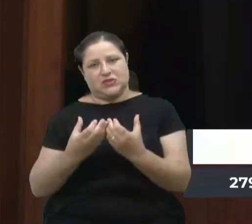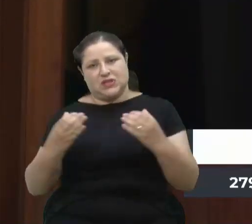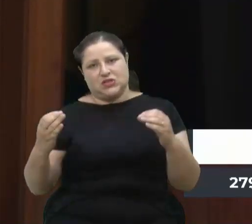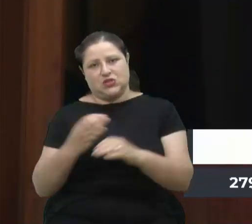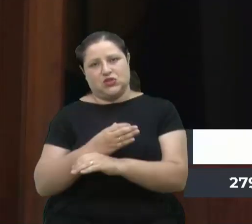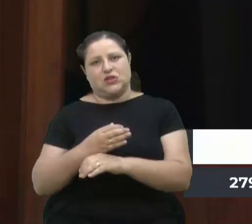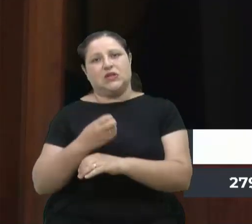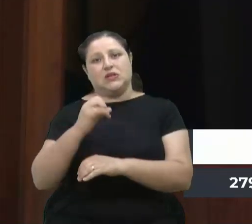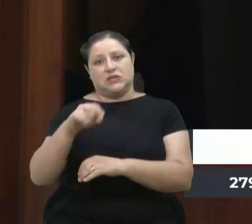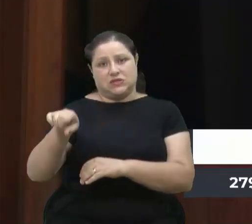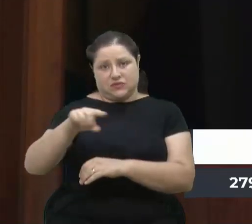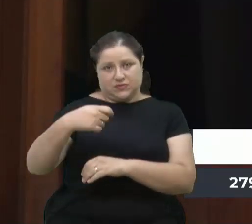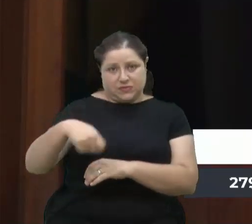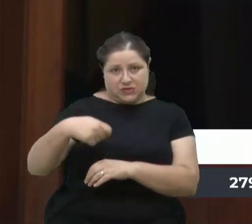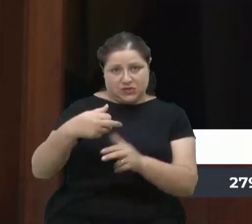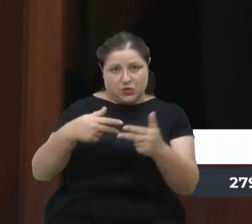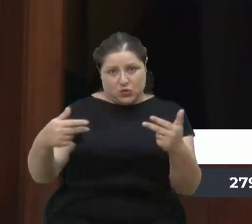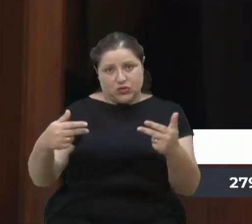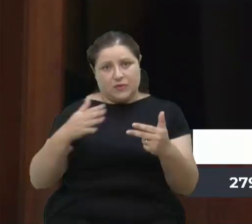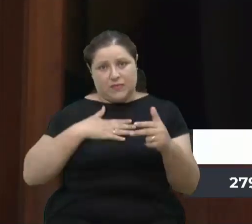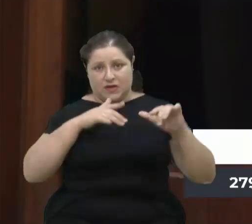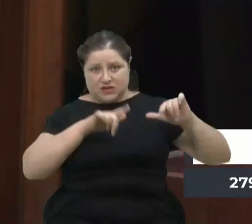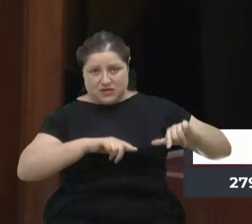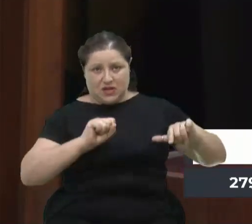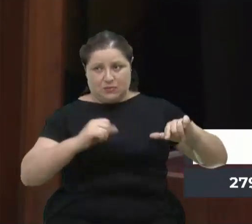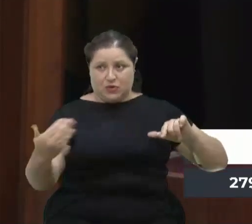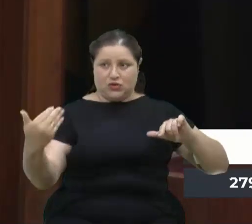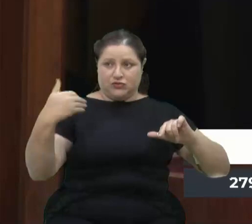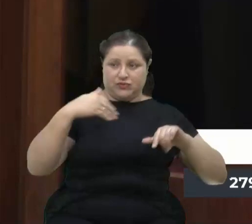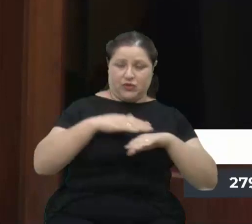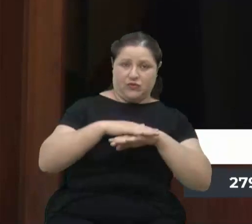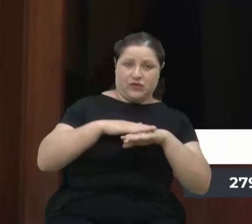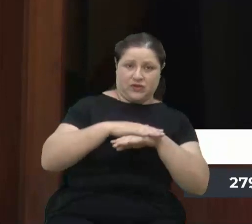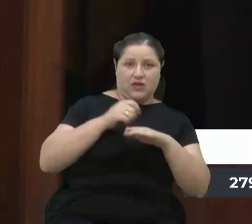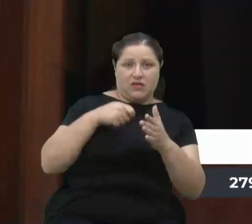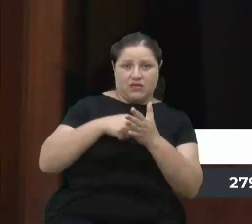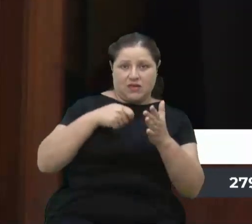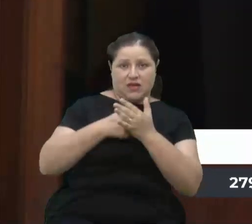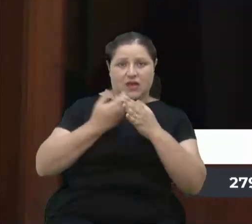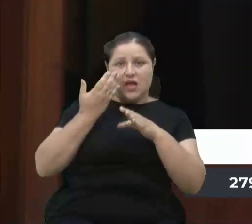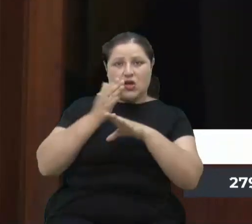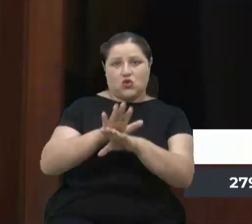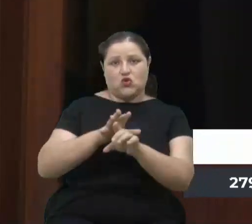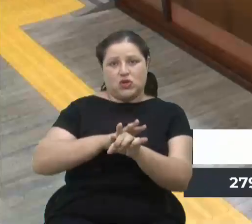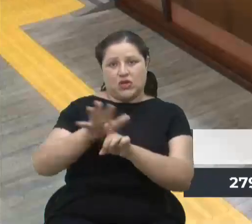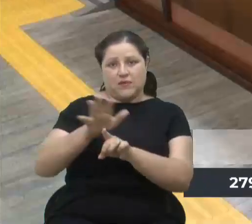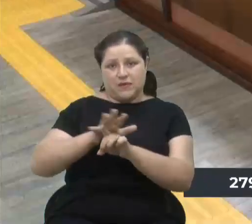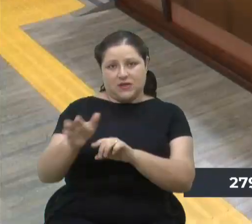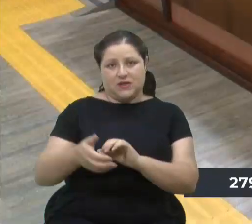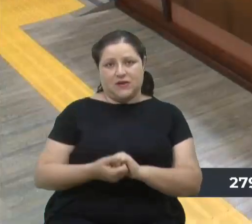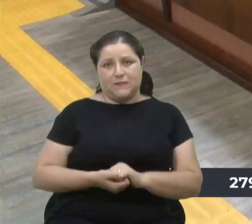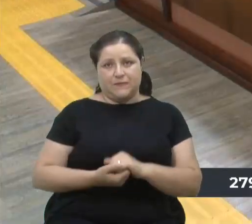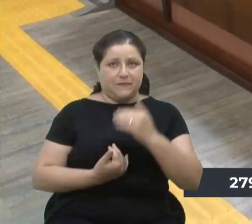se precisarem de alguma coisa, meu gabinete está à disposição para tentar ajudar nas demandas. Muito obrigado. Obrigado.